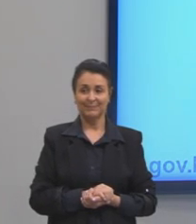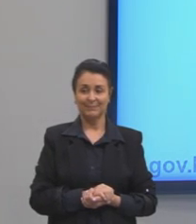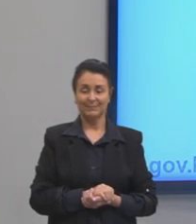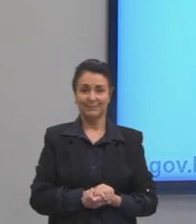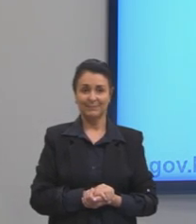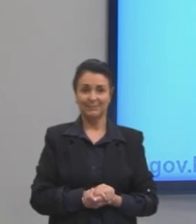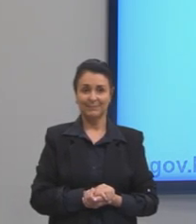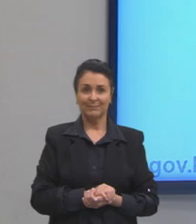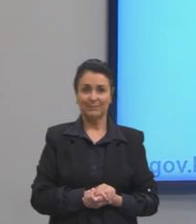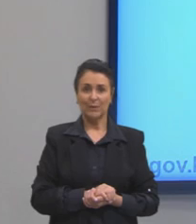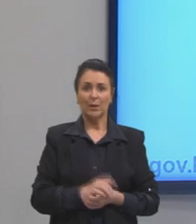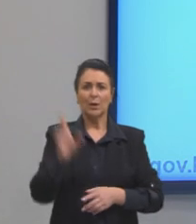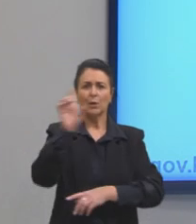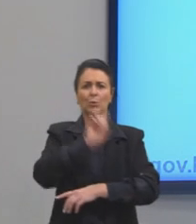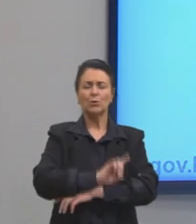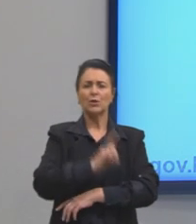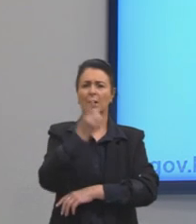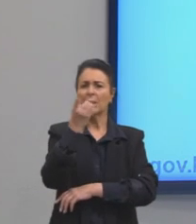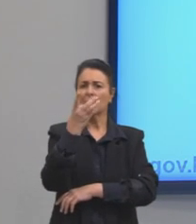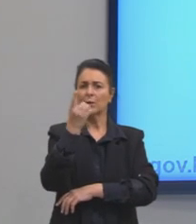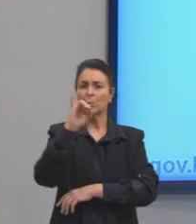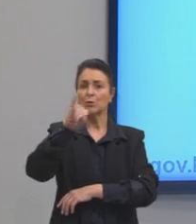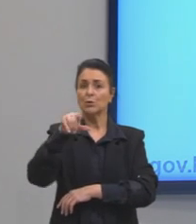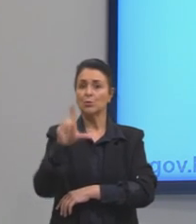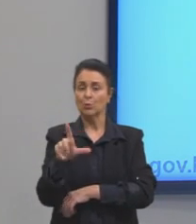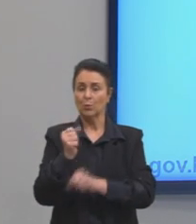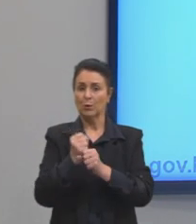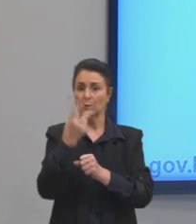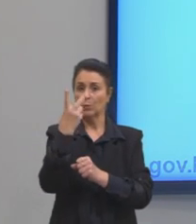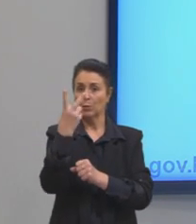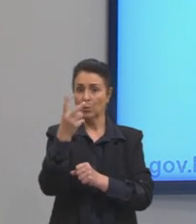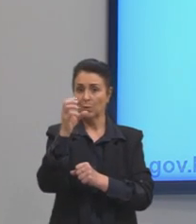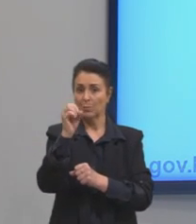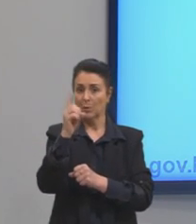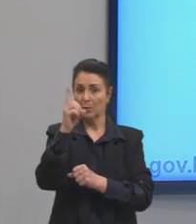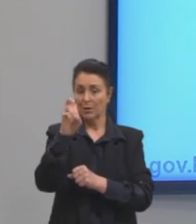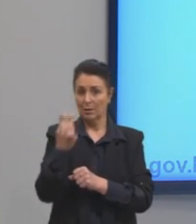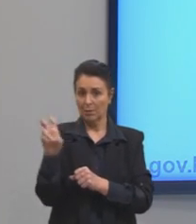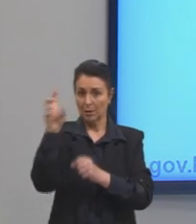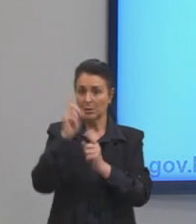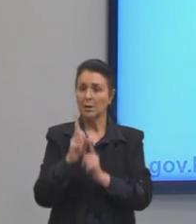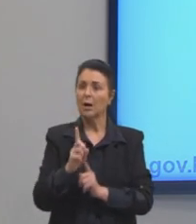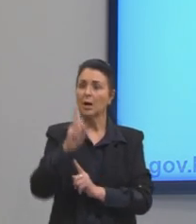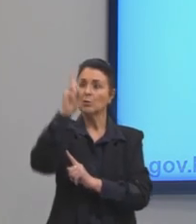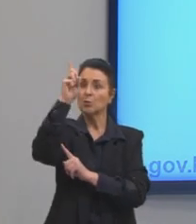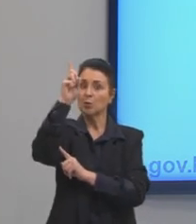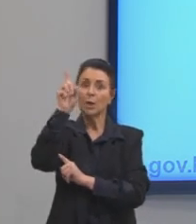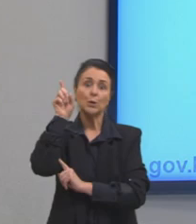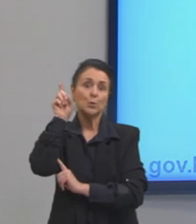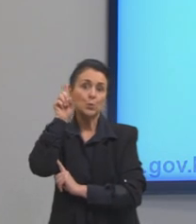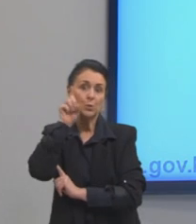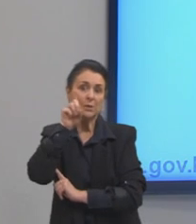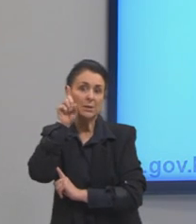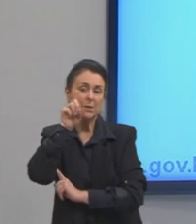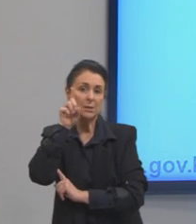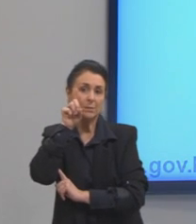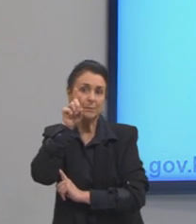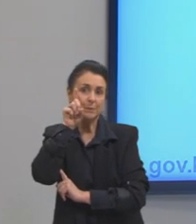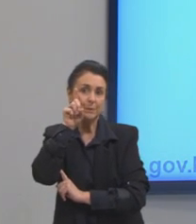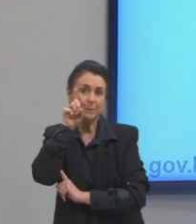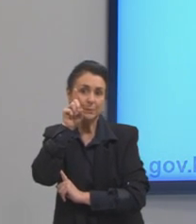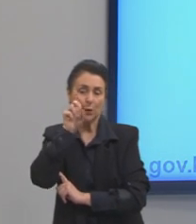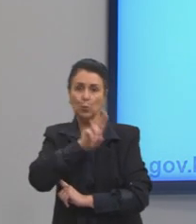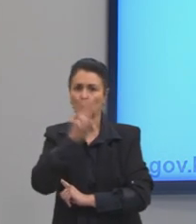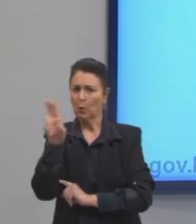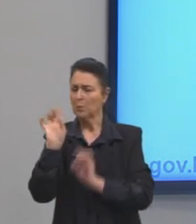No dia 14 de julho de 2015, a sonda espacial norte-americana, New Horizons,